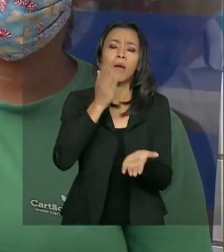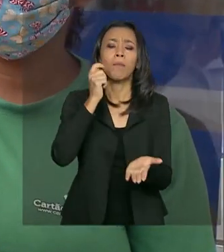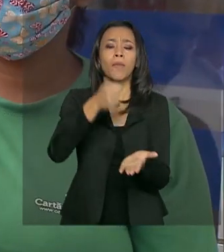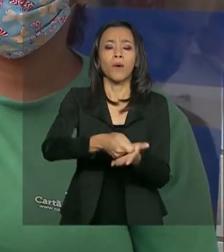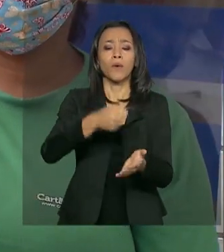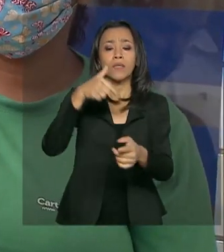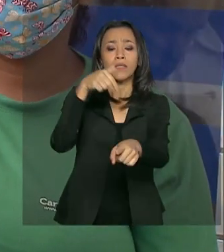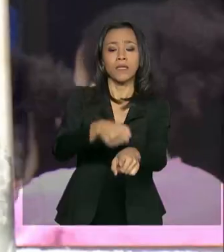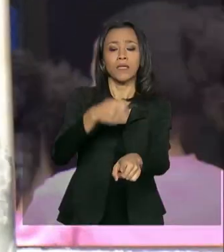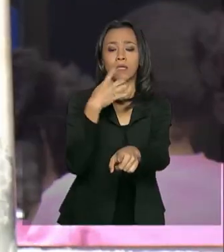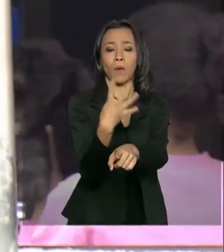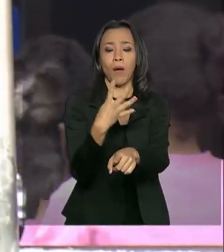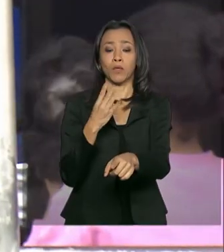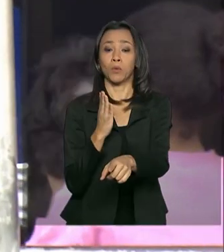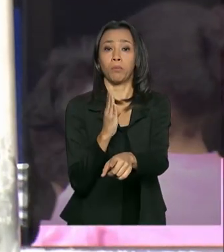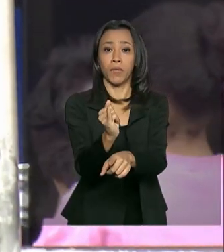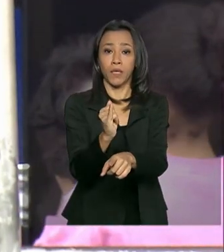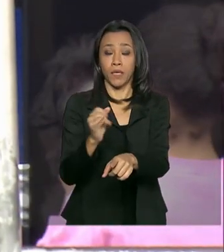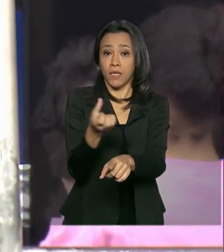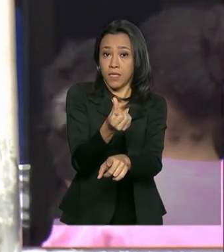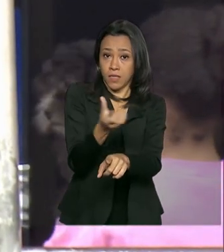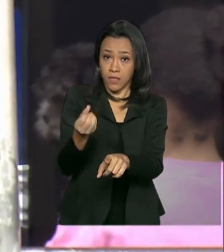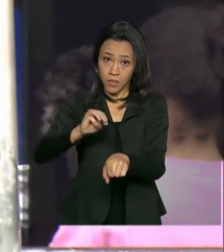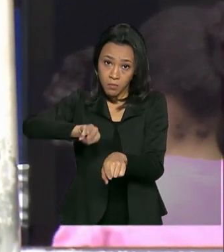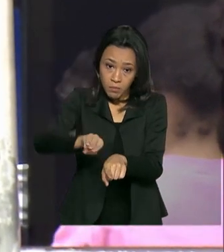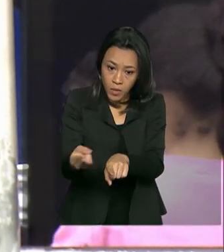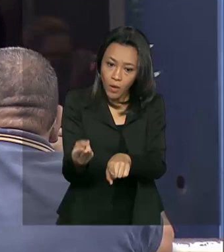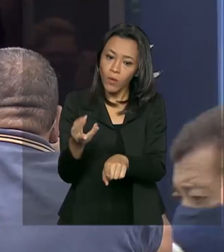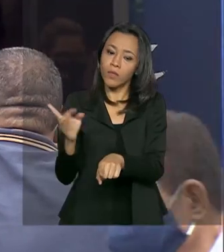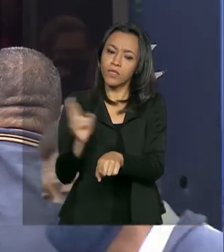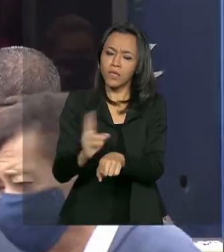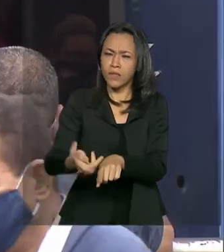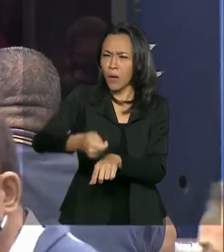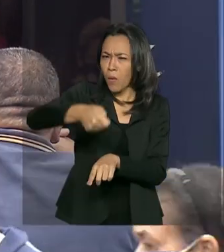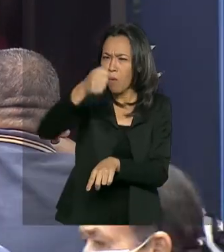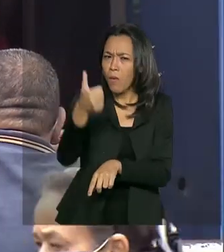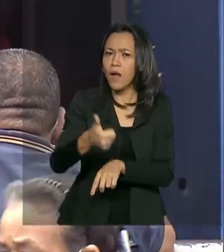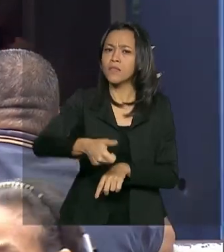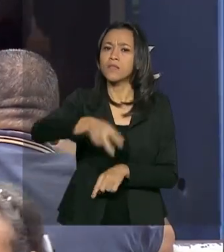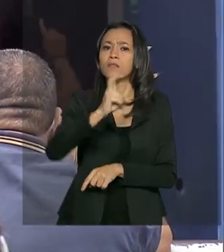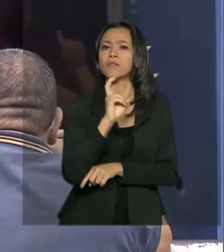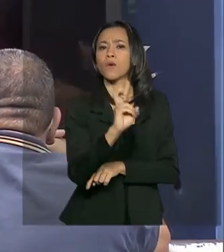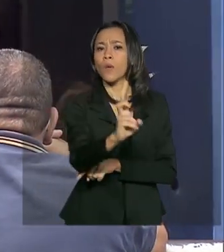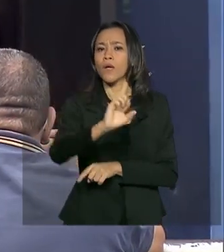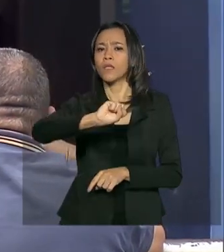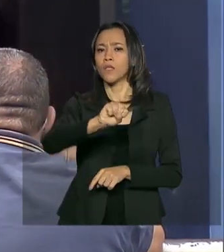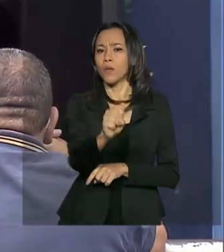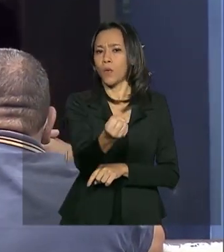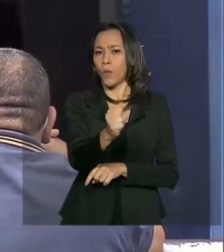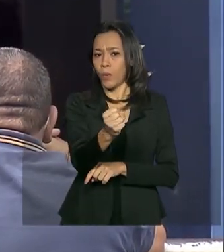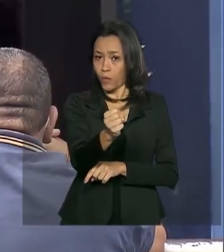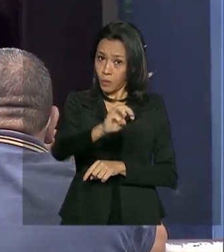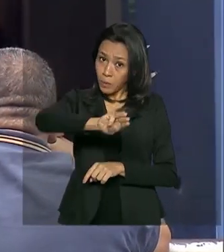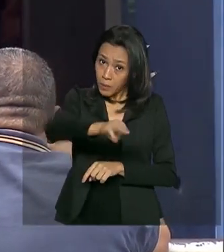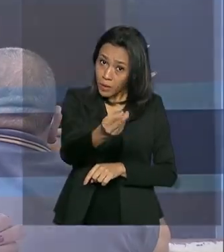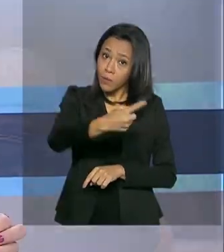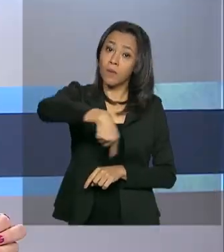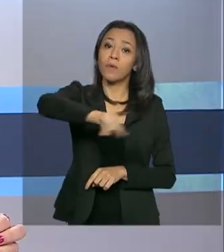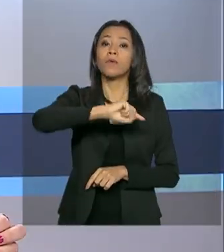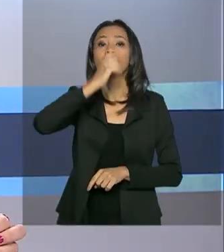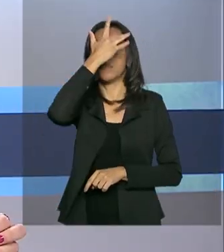bilhões e 600 milhões de reais a quase 58 milhões de pessoas.